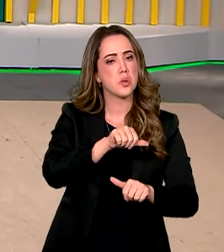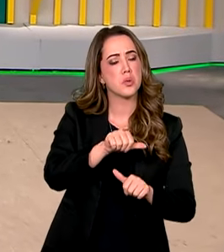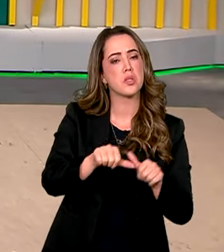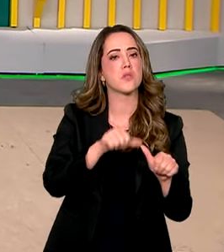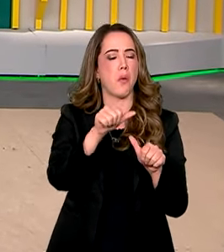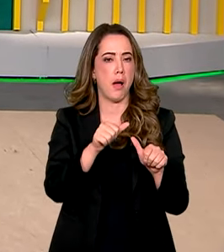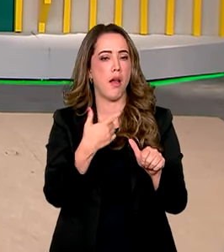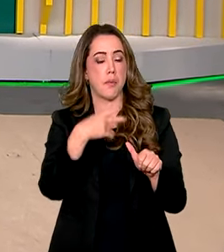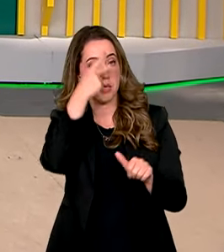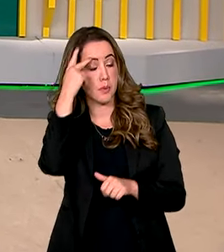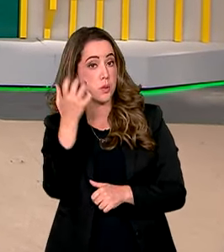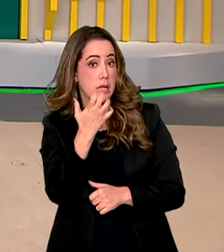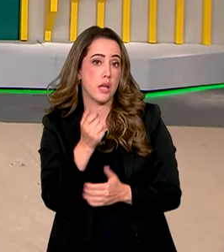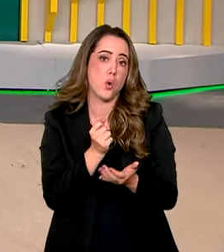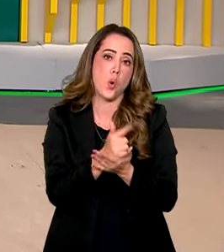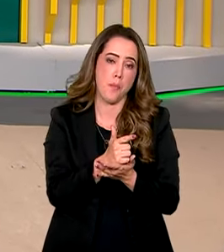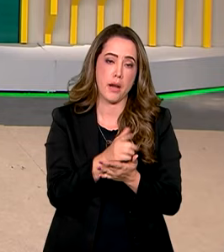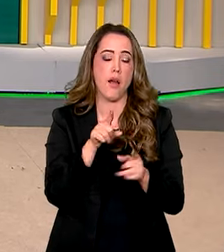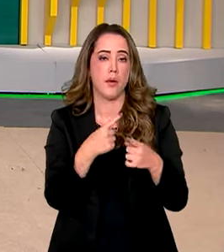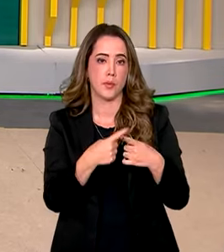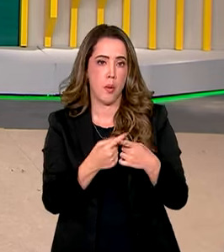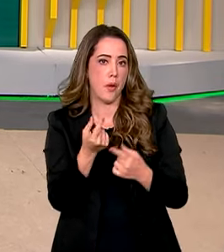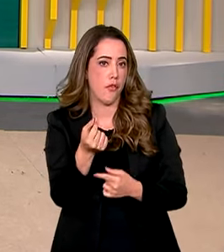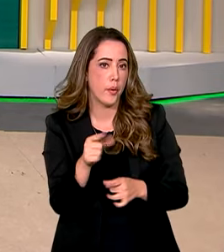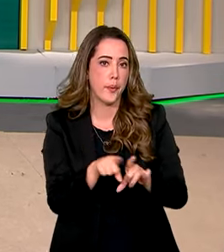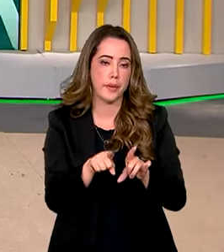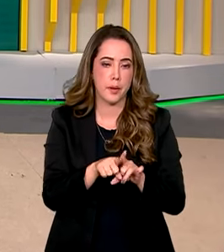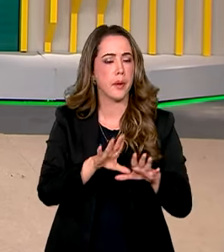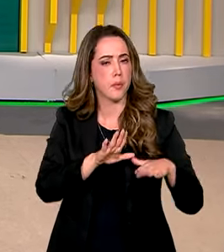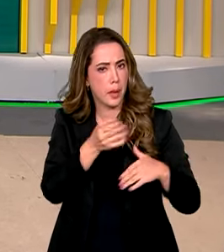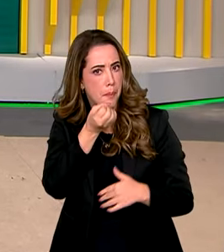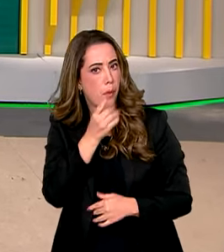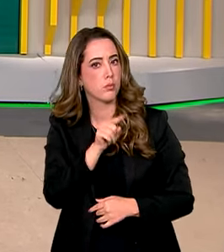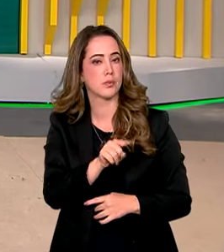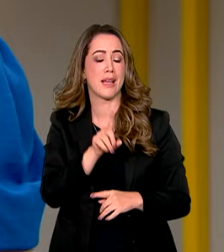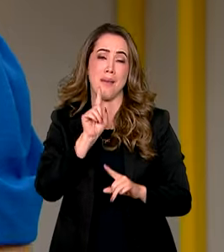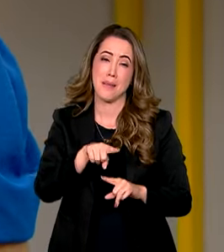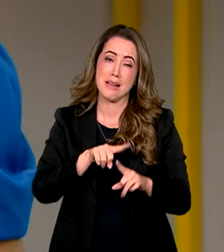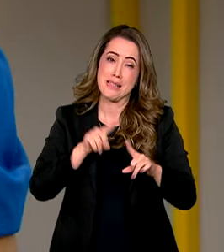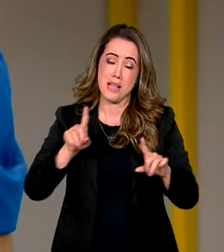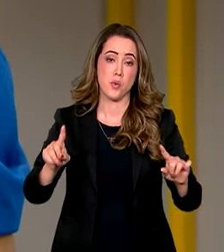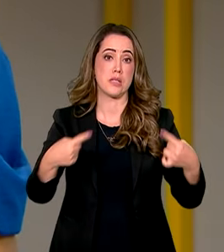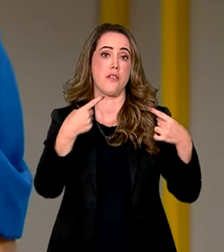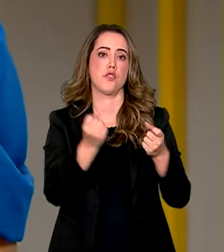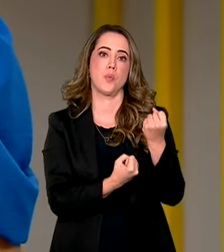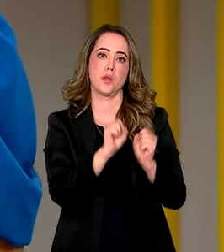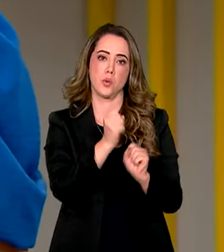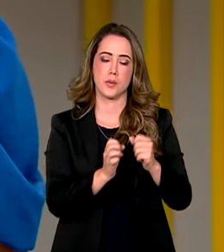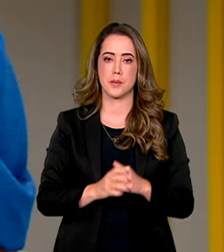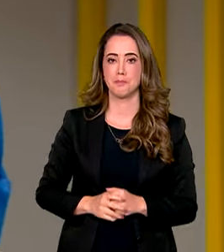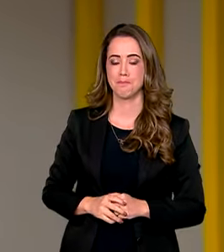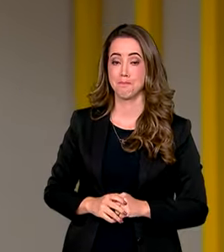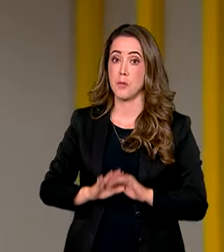atrativos, tanto no preço quanto no desempenho, tem sido um desafio para a indústria nacional. Mas uma iniciativa do